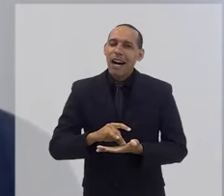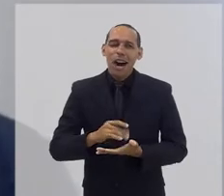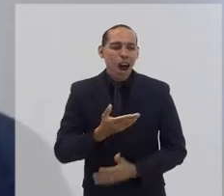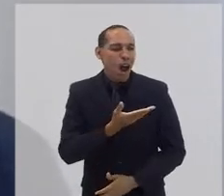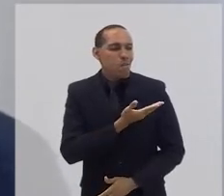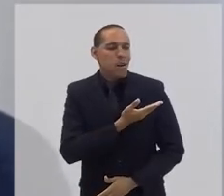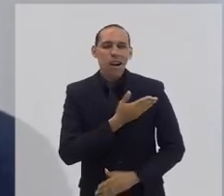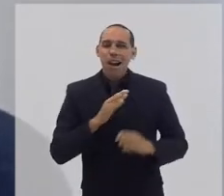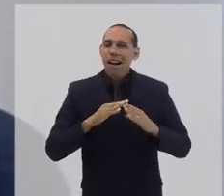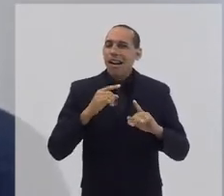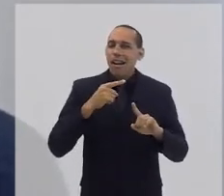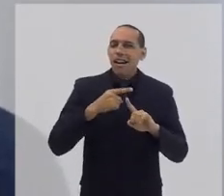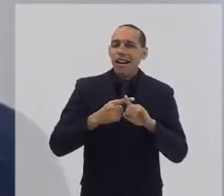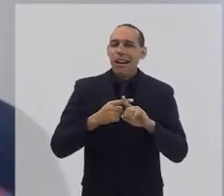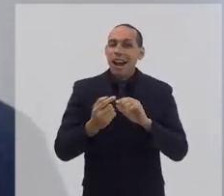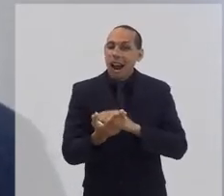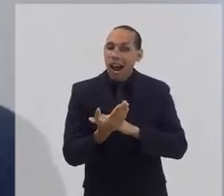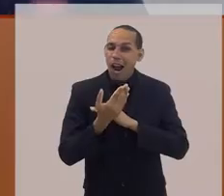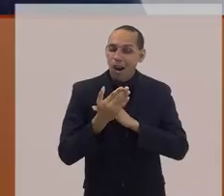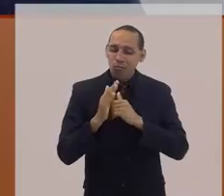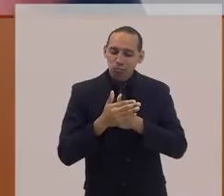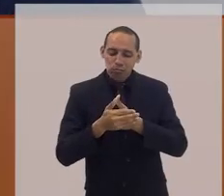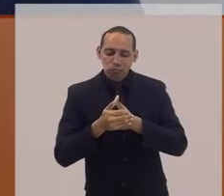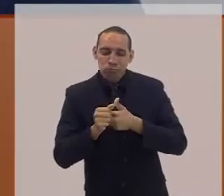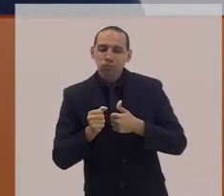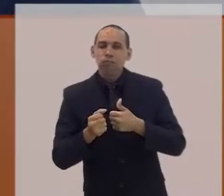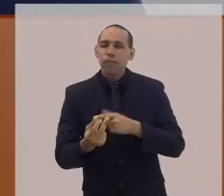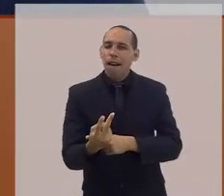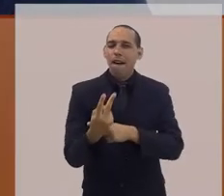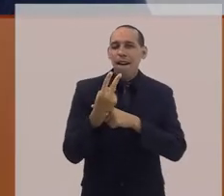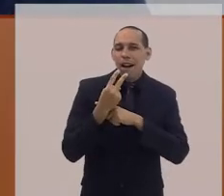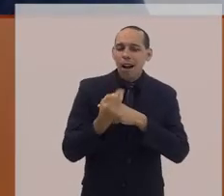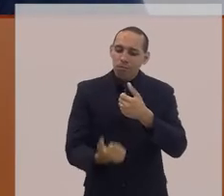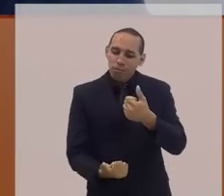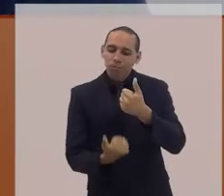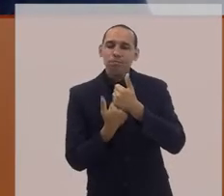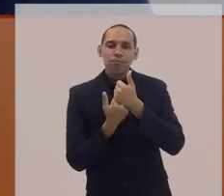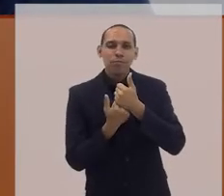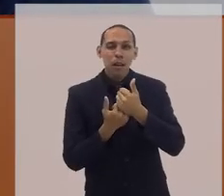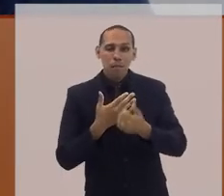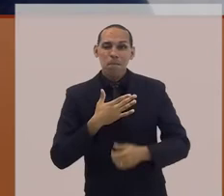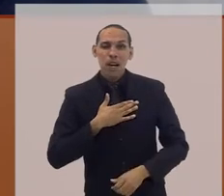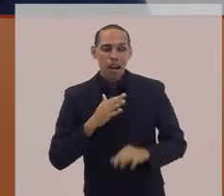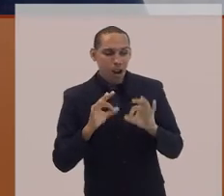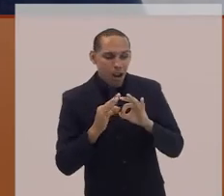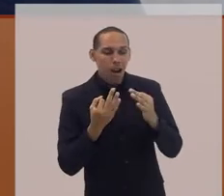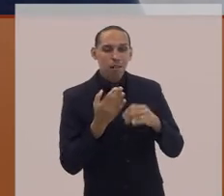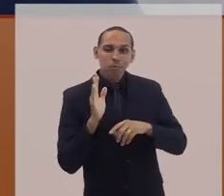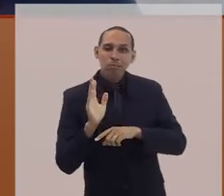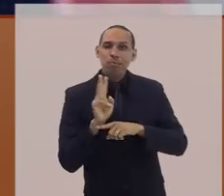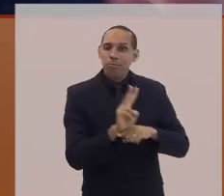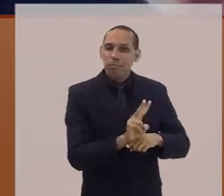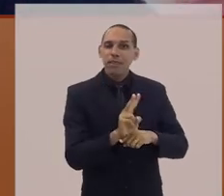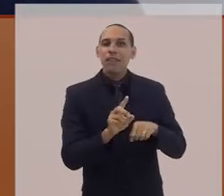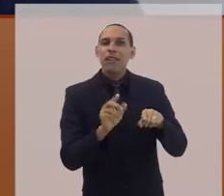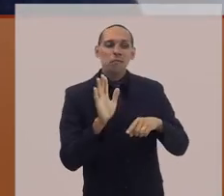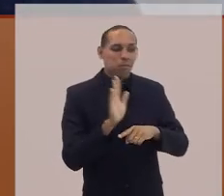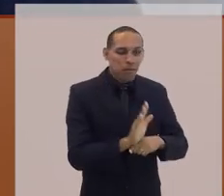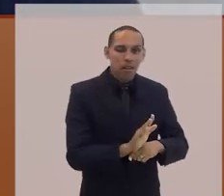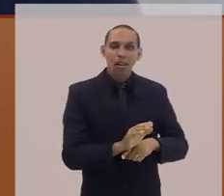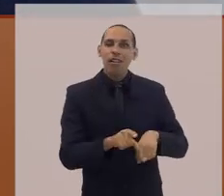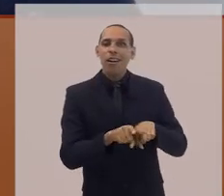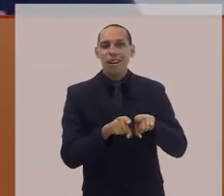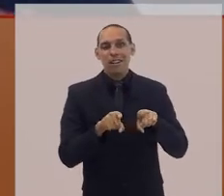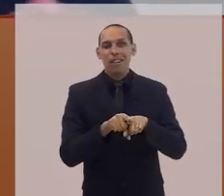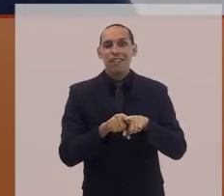suporte para mim, para minha família. E assim eu passei o ano de 2004. Exames, tratamento,